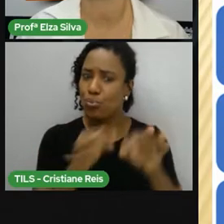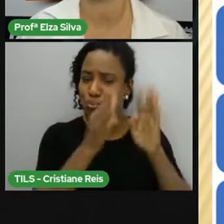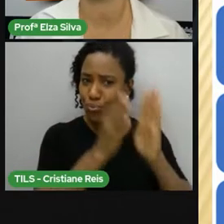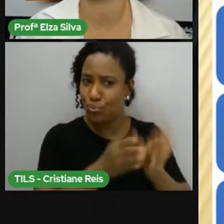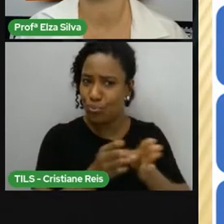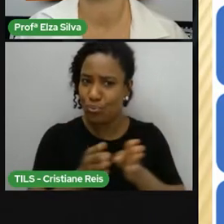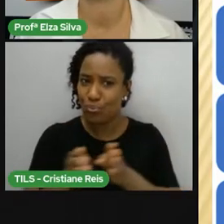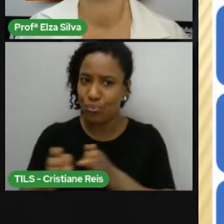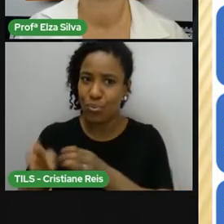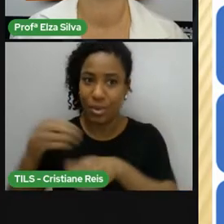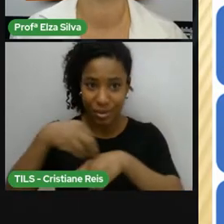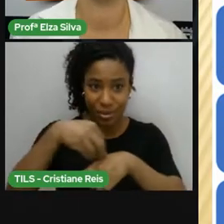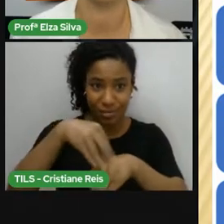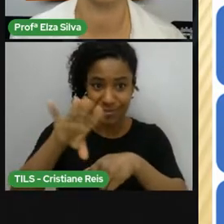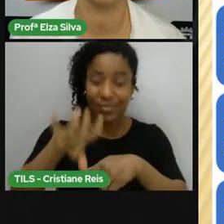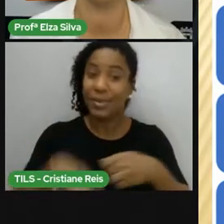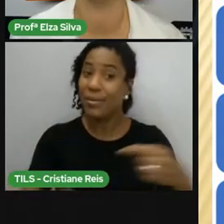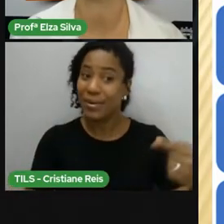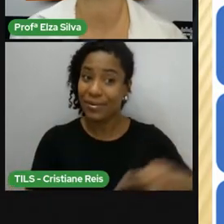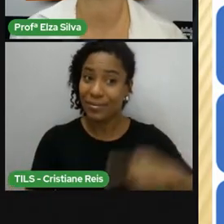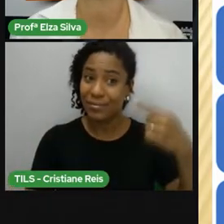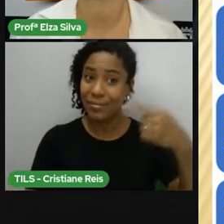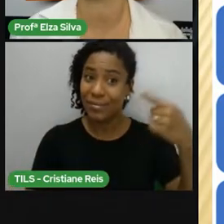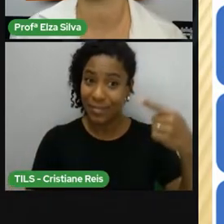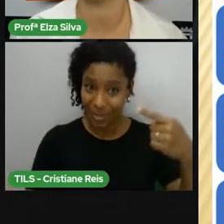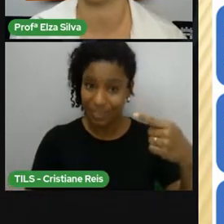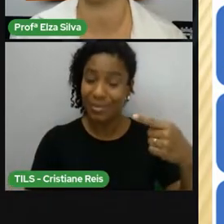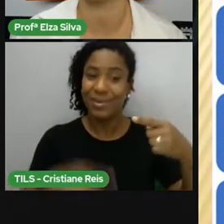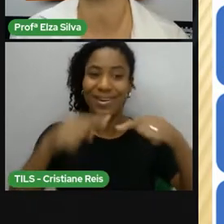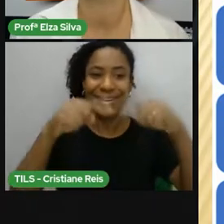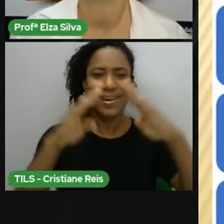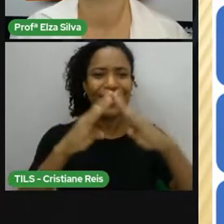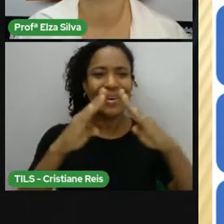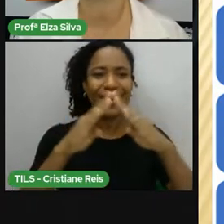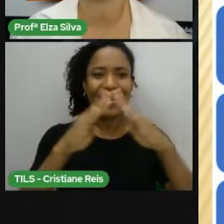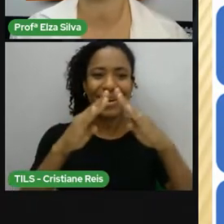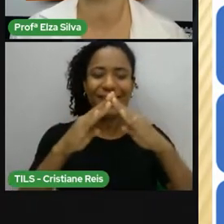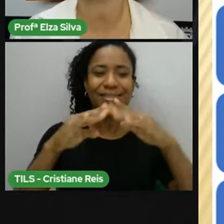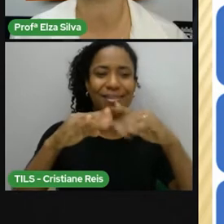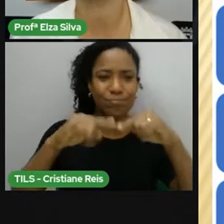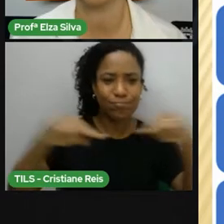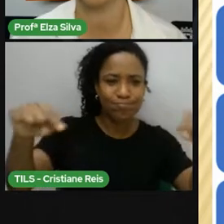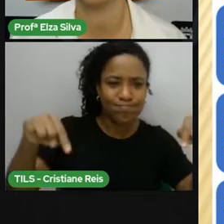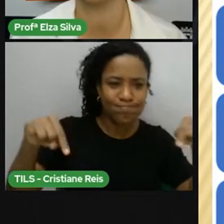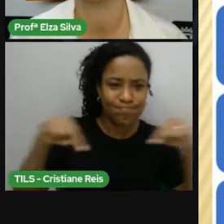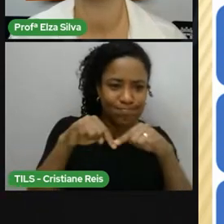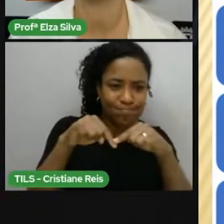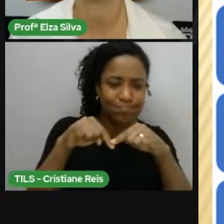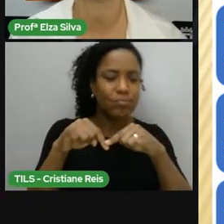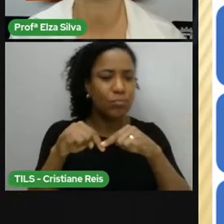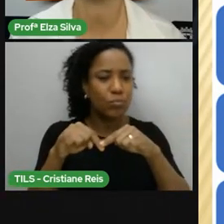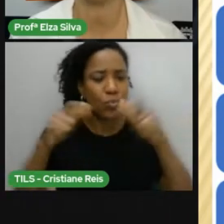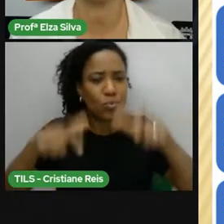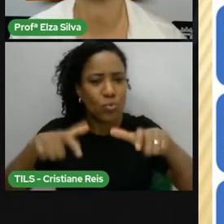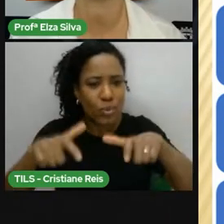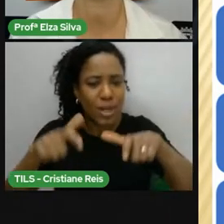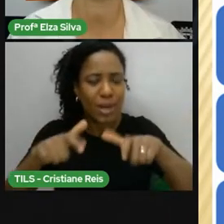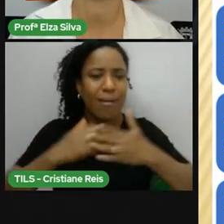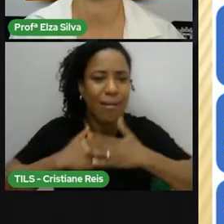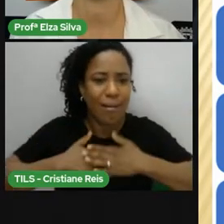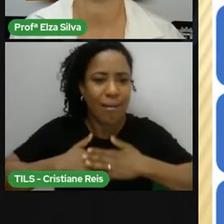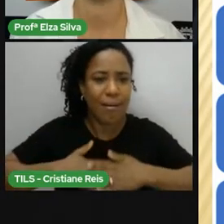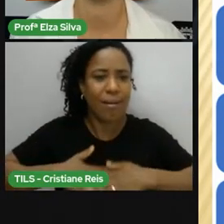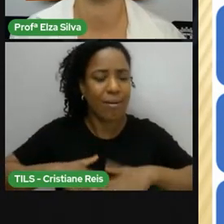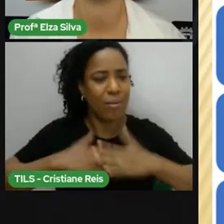algumas dicas. Primeiro, busque na sua casa um lugar mais tranquilo, para que você possa se